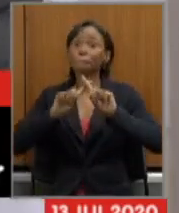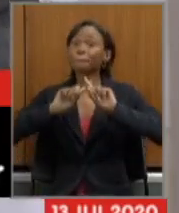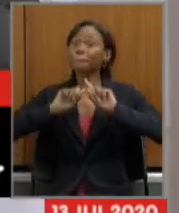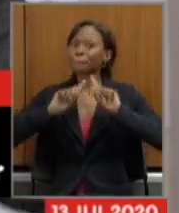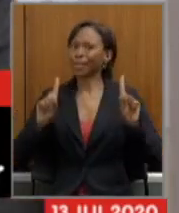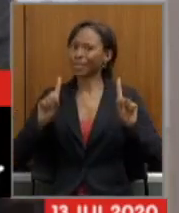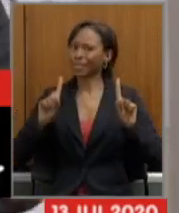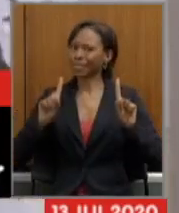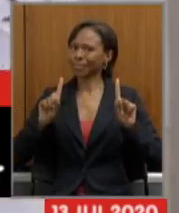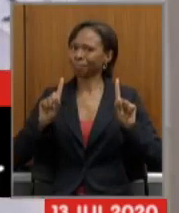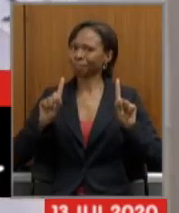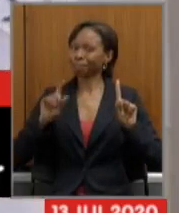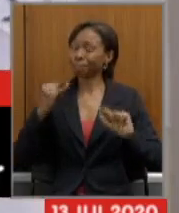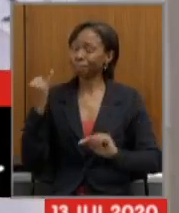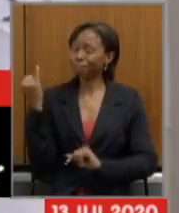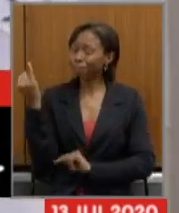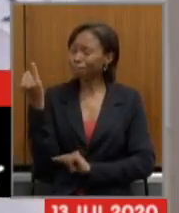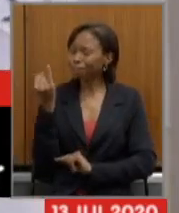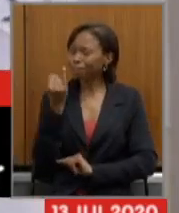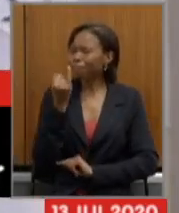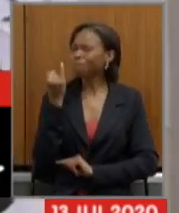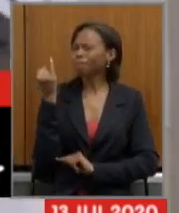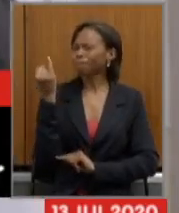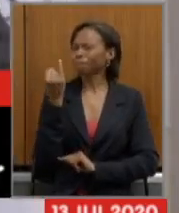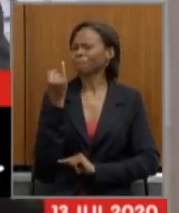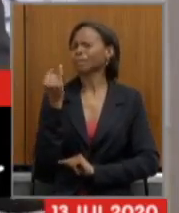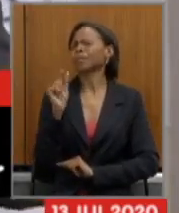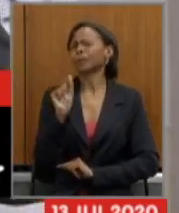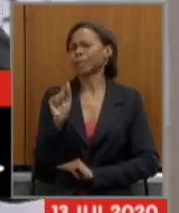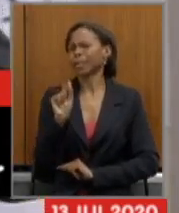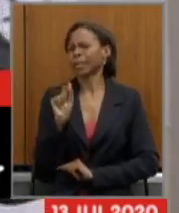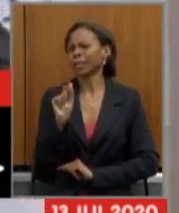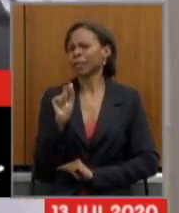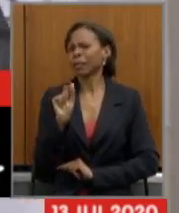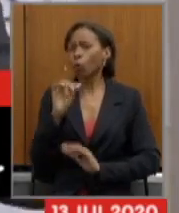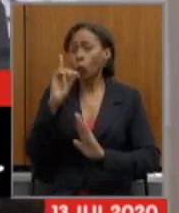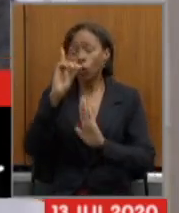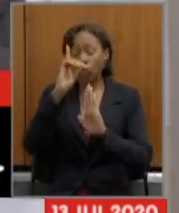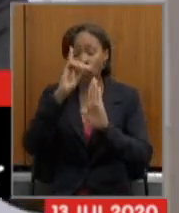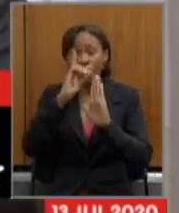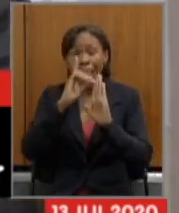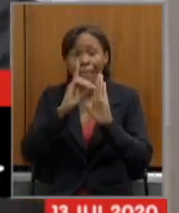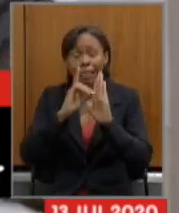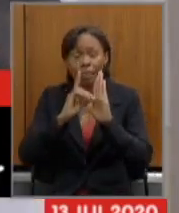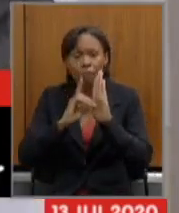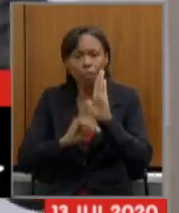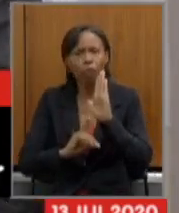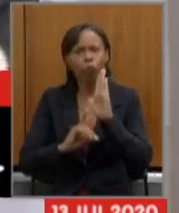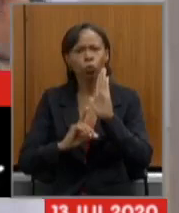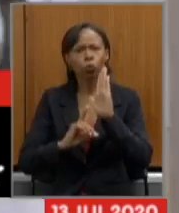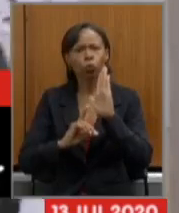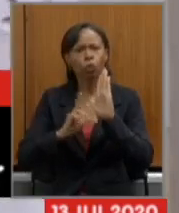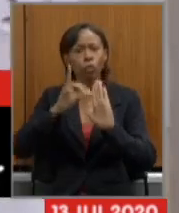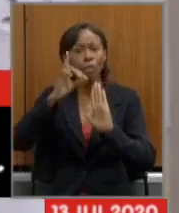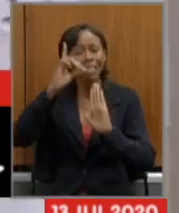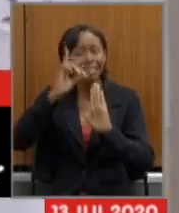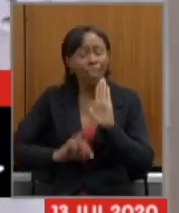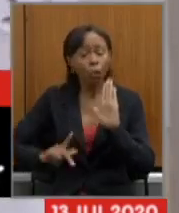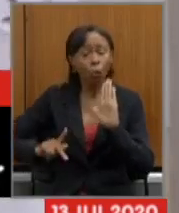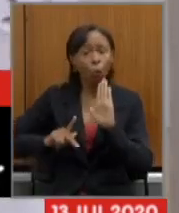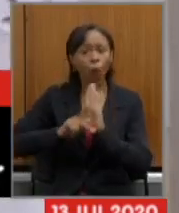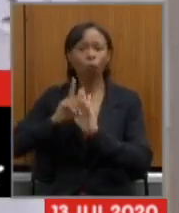importantíssimo nesse processo o direito de exercer na plenitude as prerrogativas dos deputados